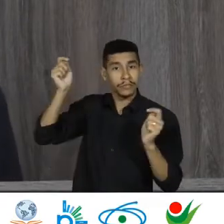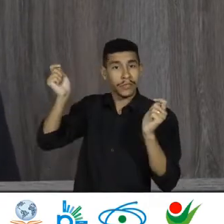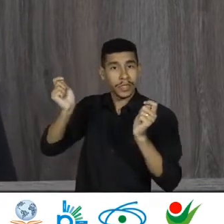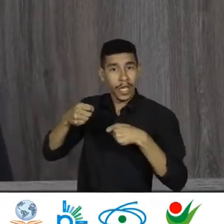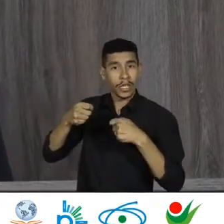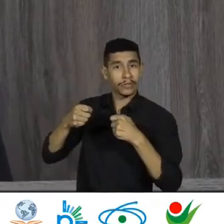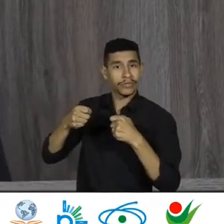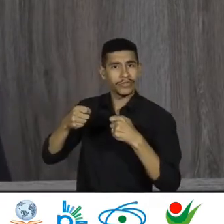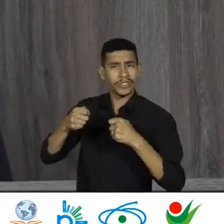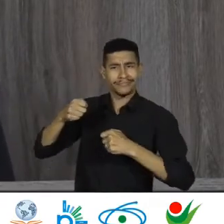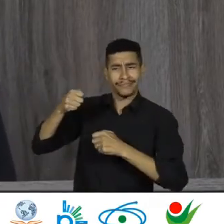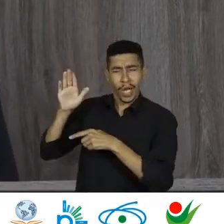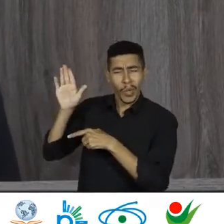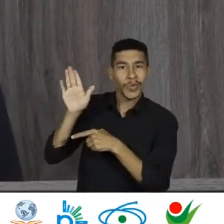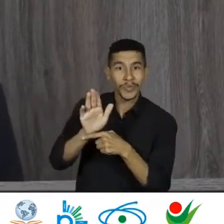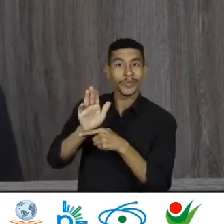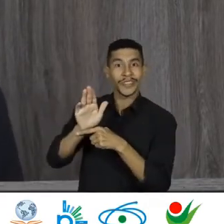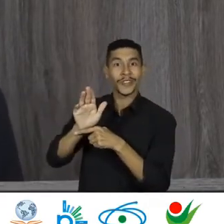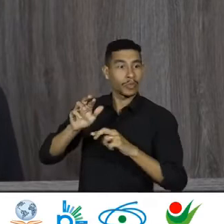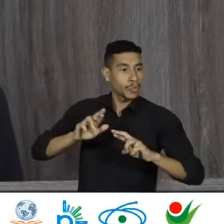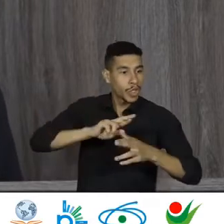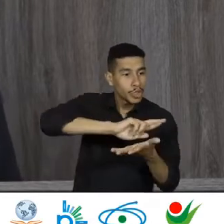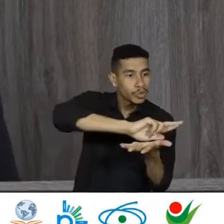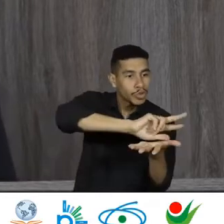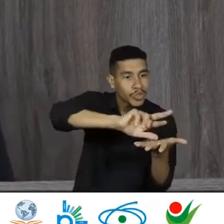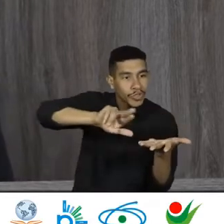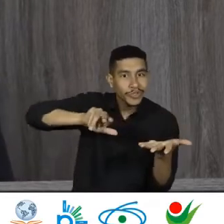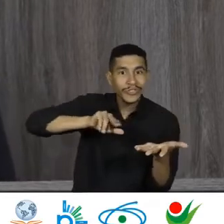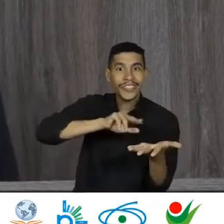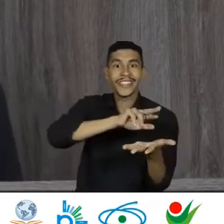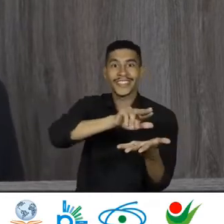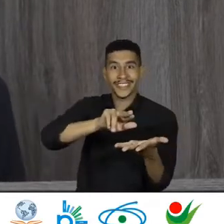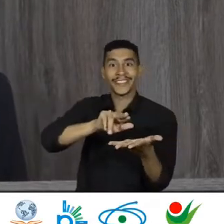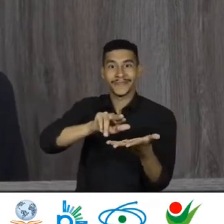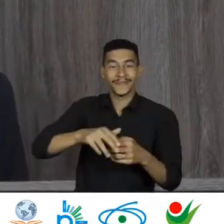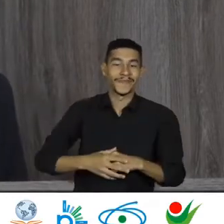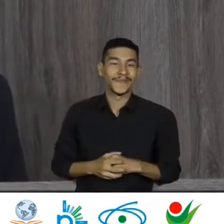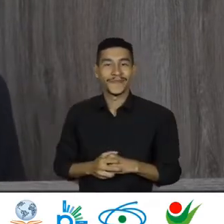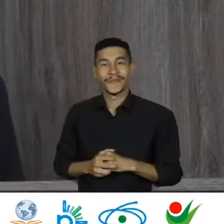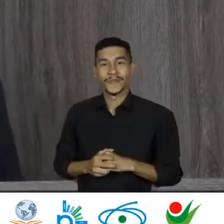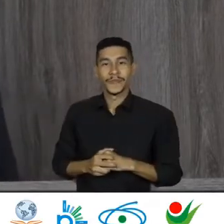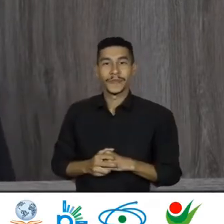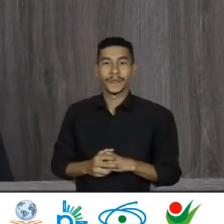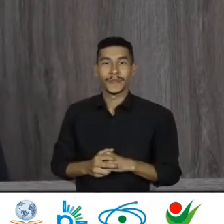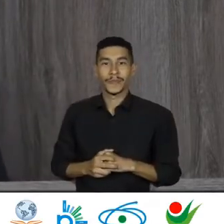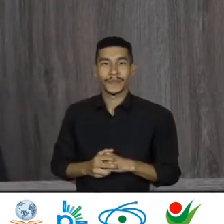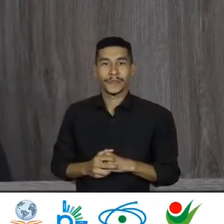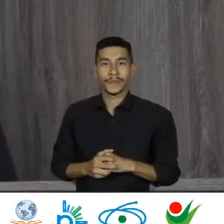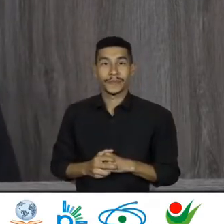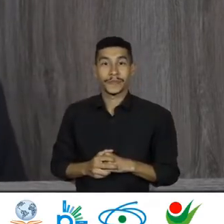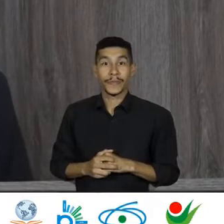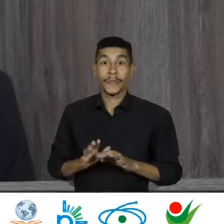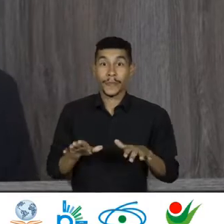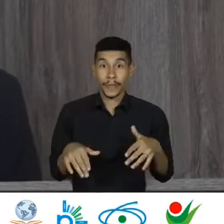contribuições da diferença e da alteridade possa surgir. A